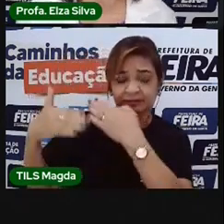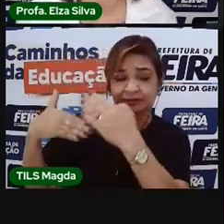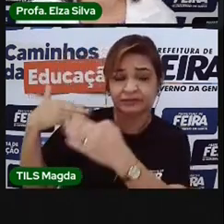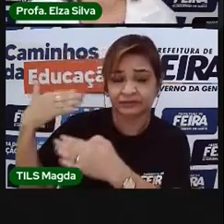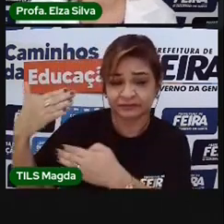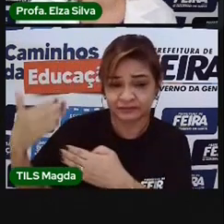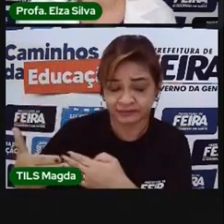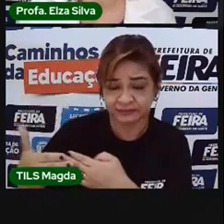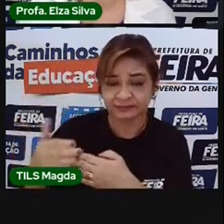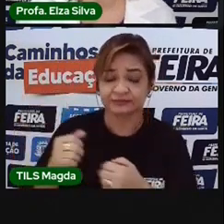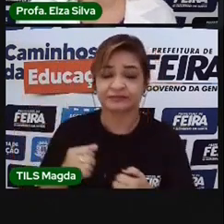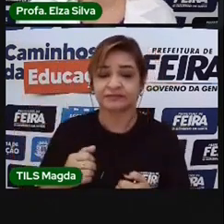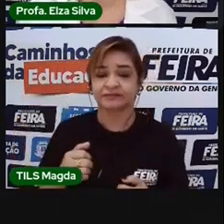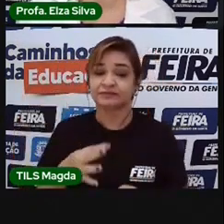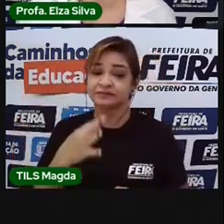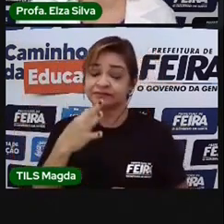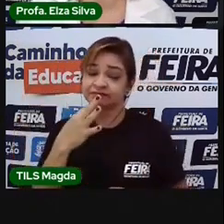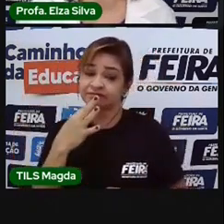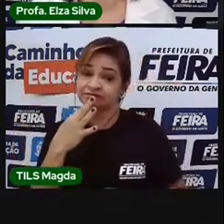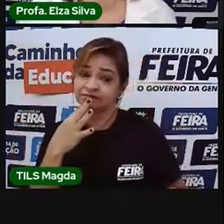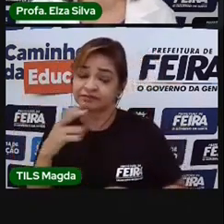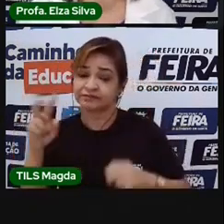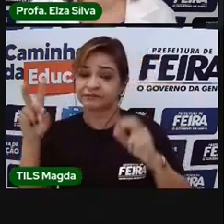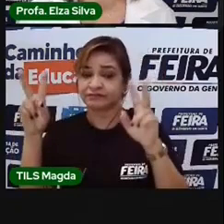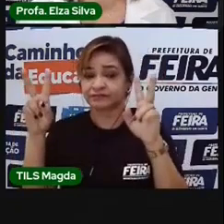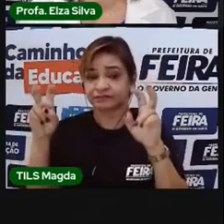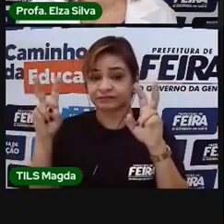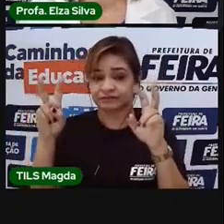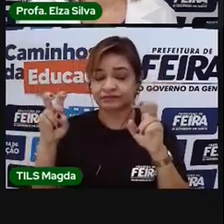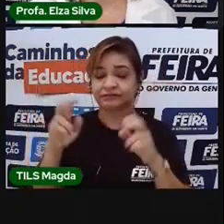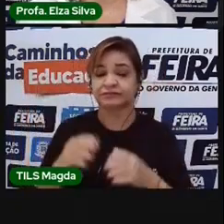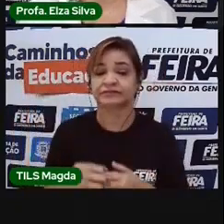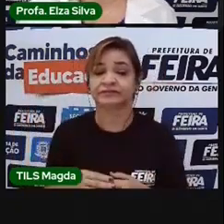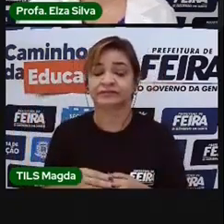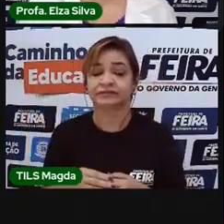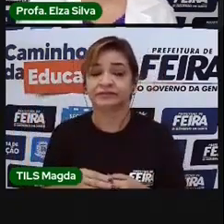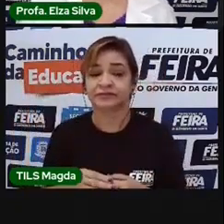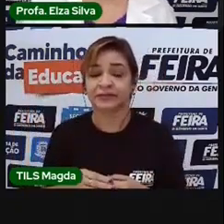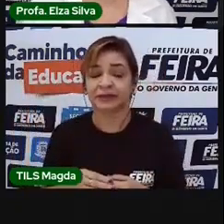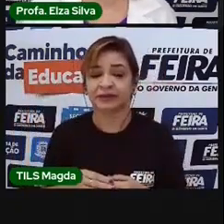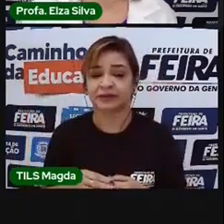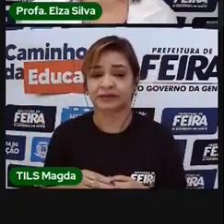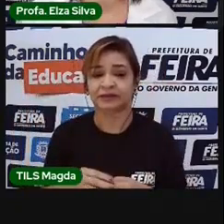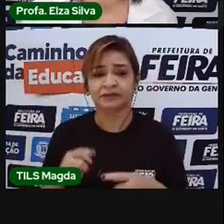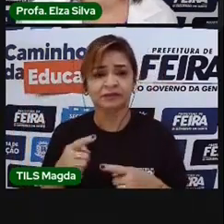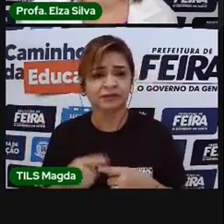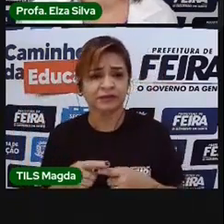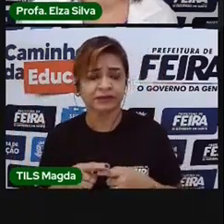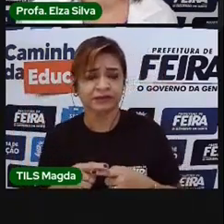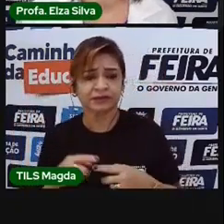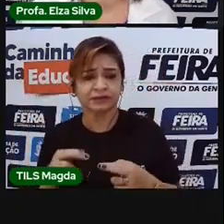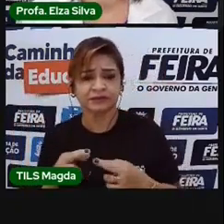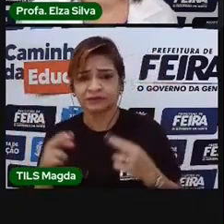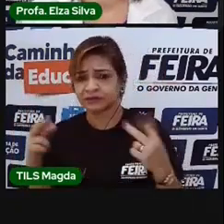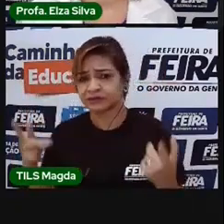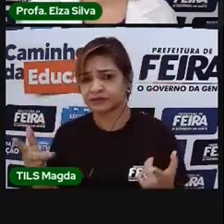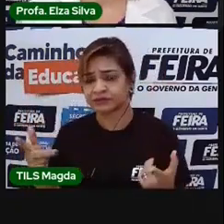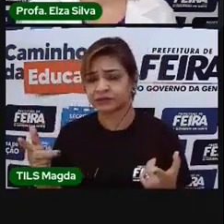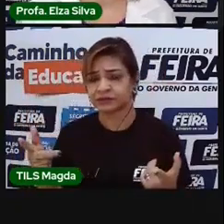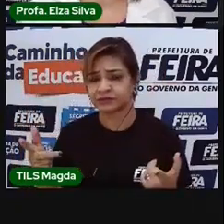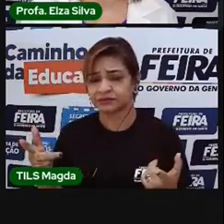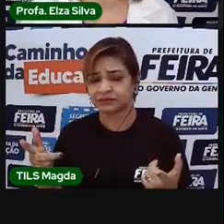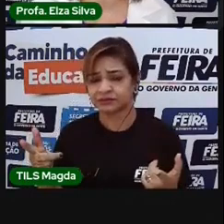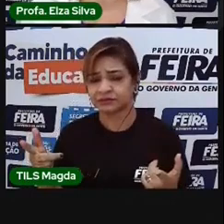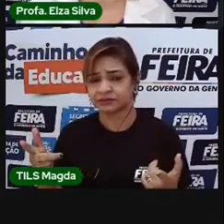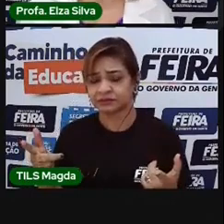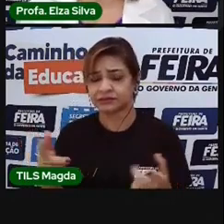pensa sobre o tema Diversidade Cultural. O que nos torna diferentes? É